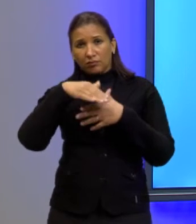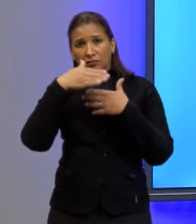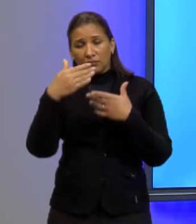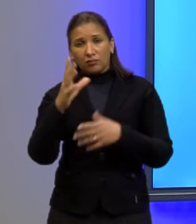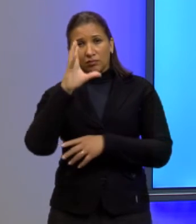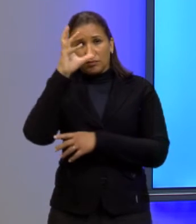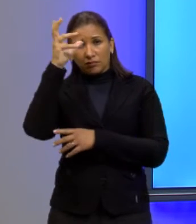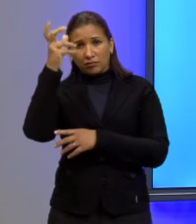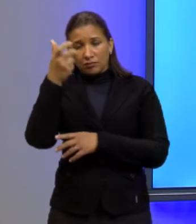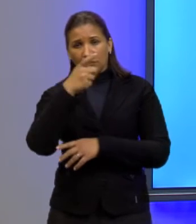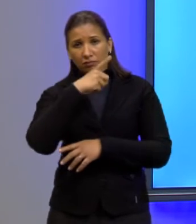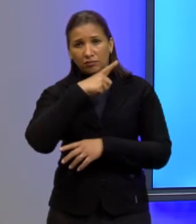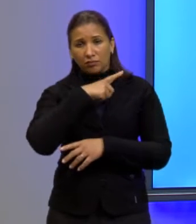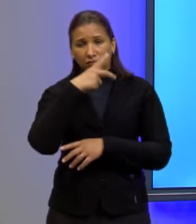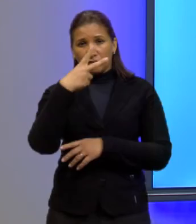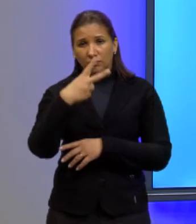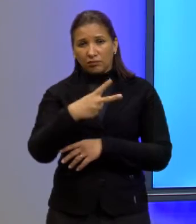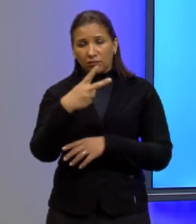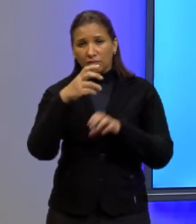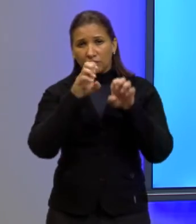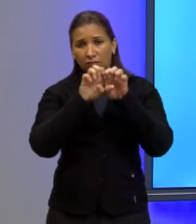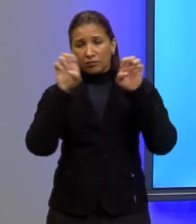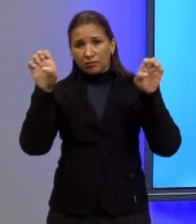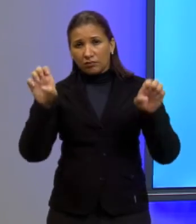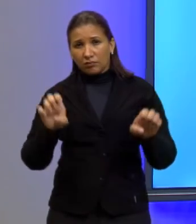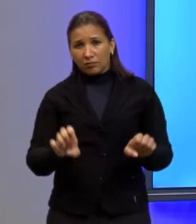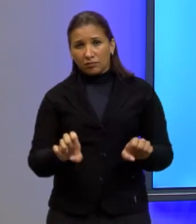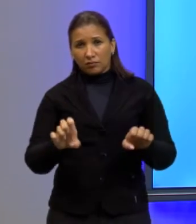resolvendo eu tenho essa segunda equação aqui